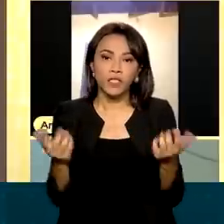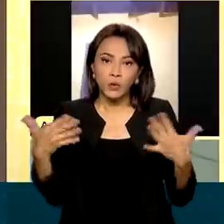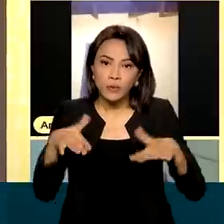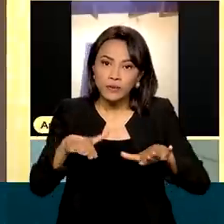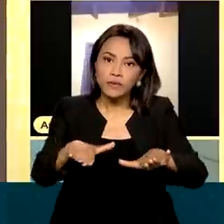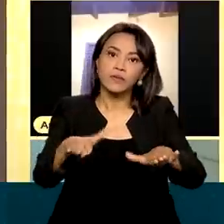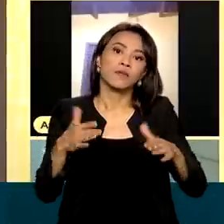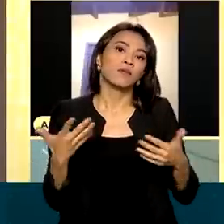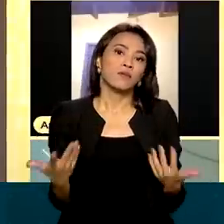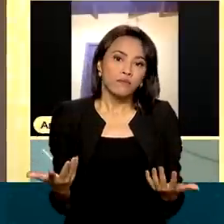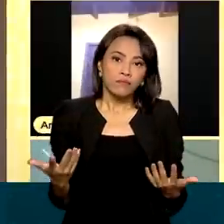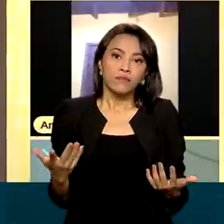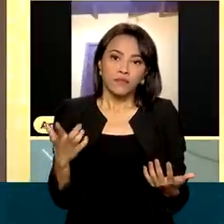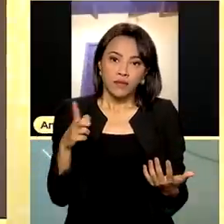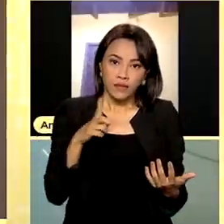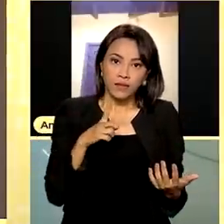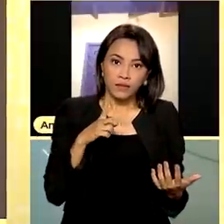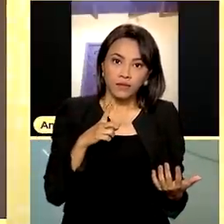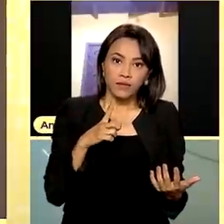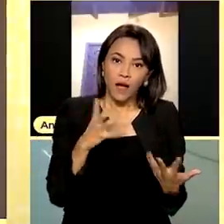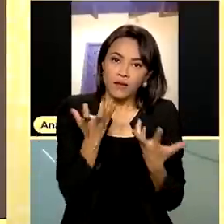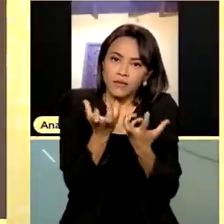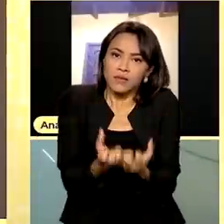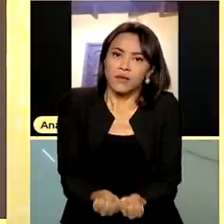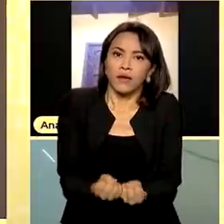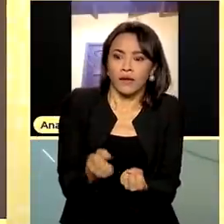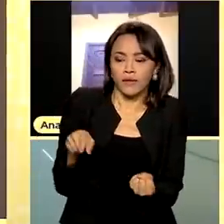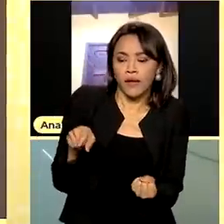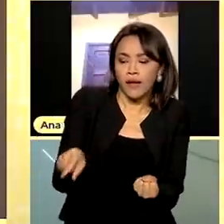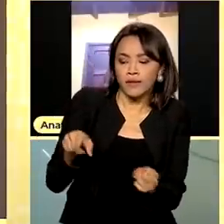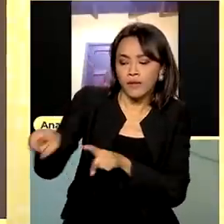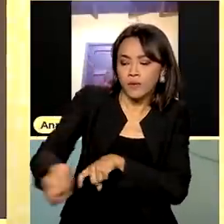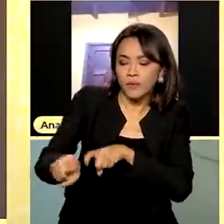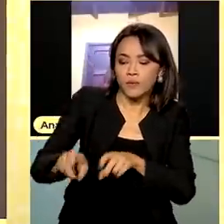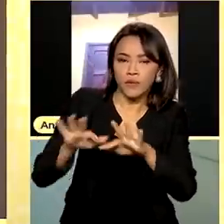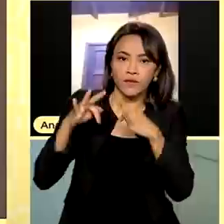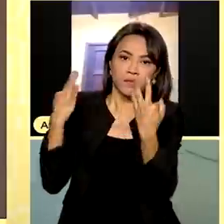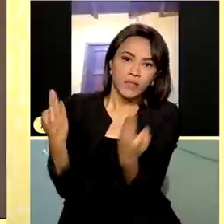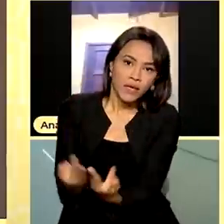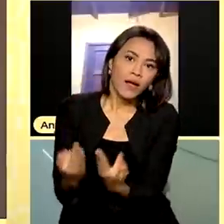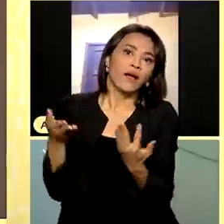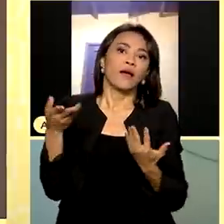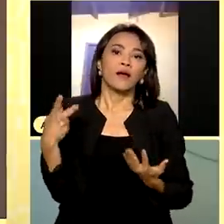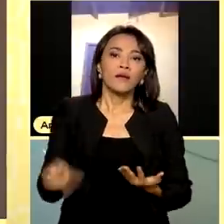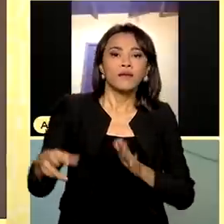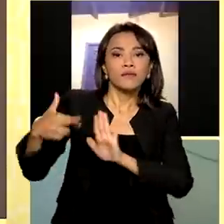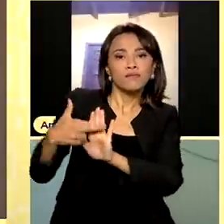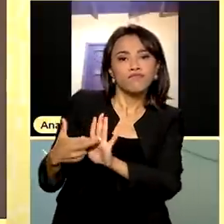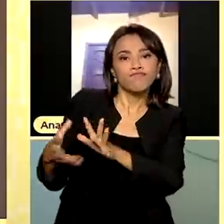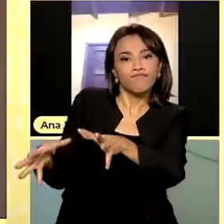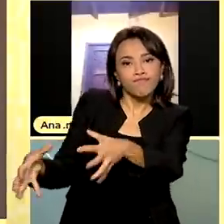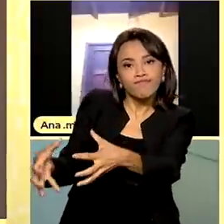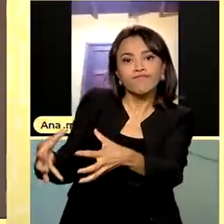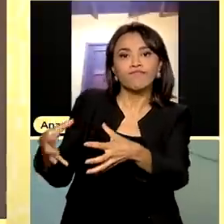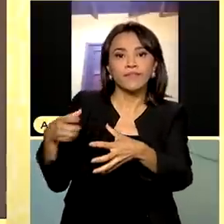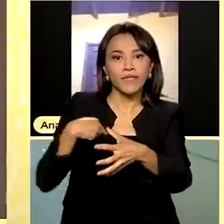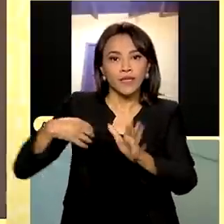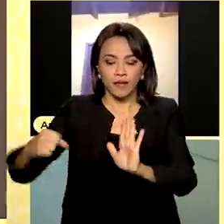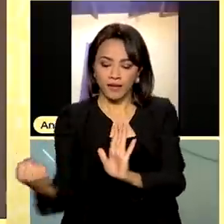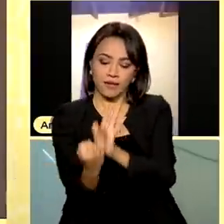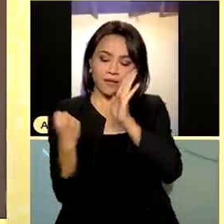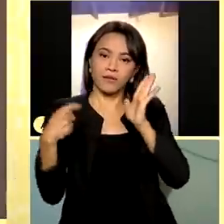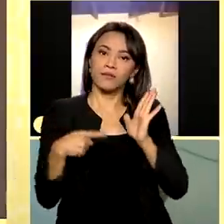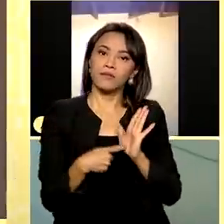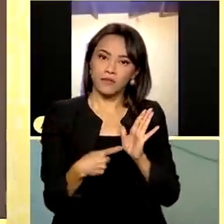abraçam a produção da agricultura familiar, os sistemas participativos e a certificação por